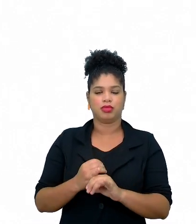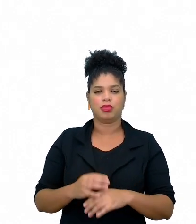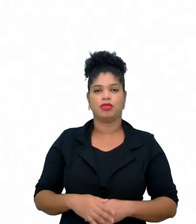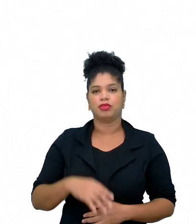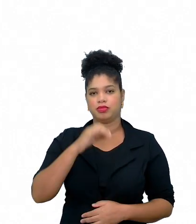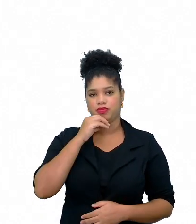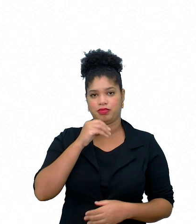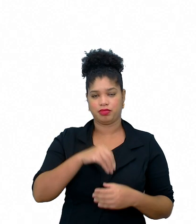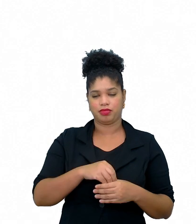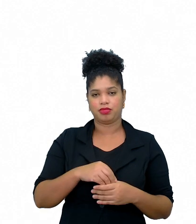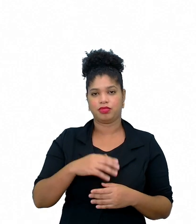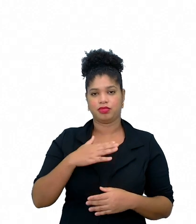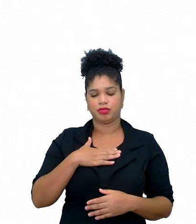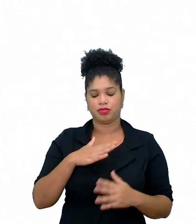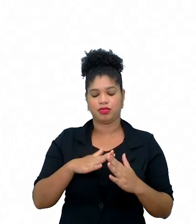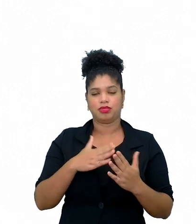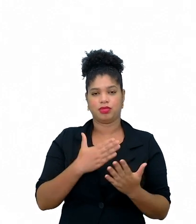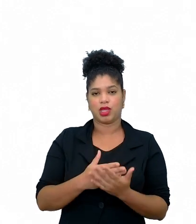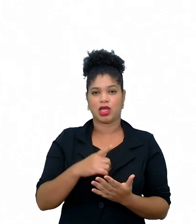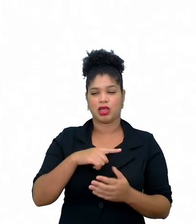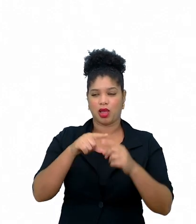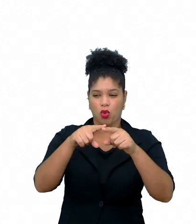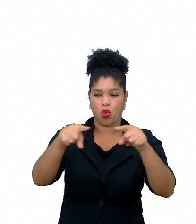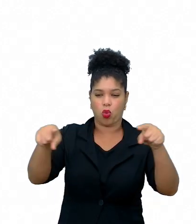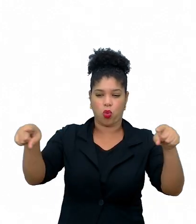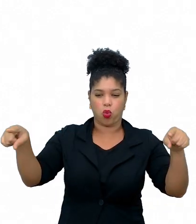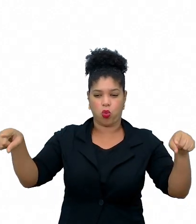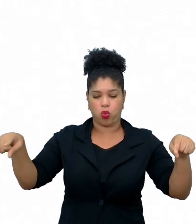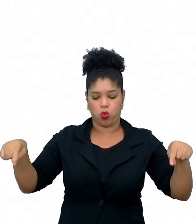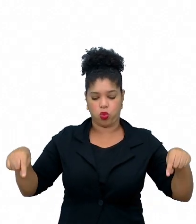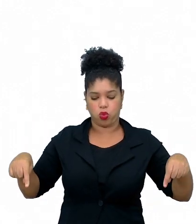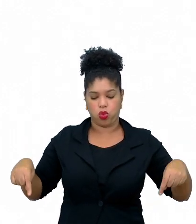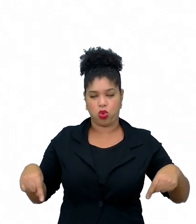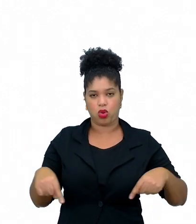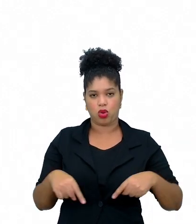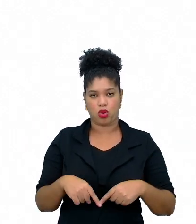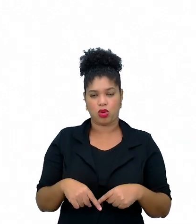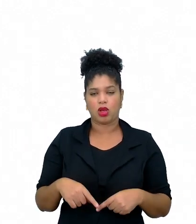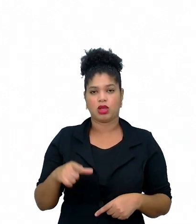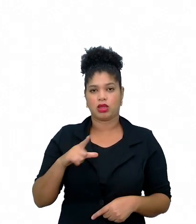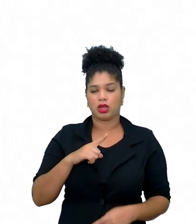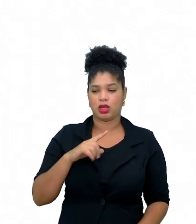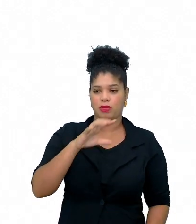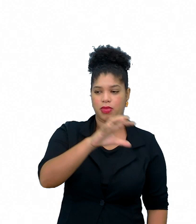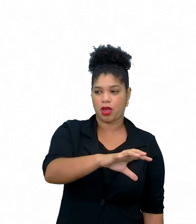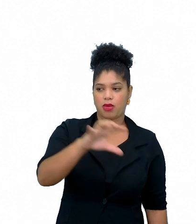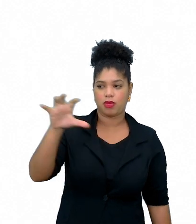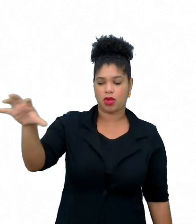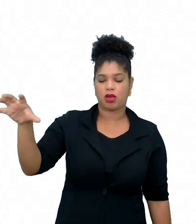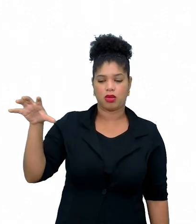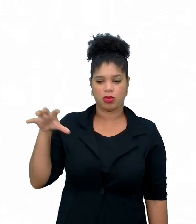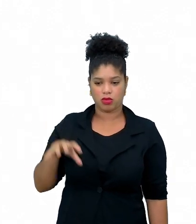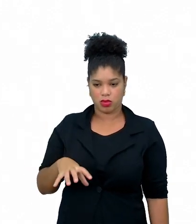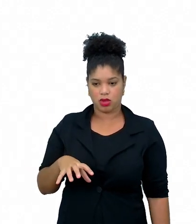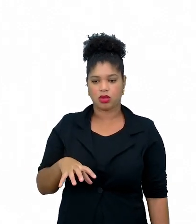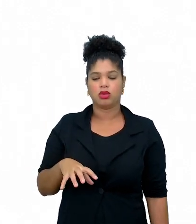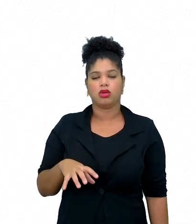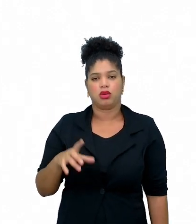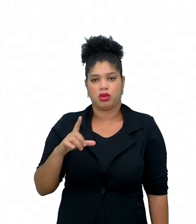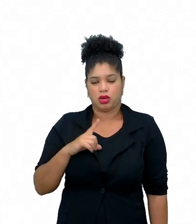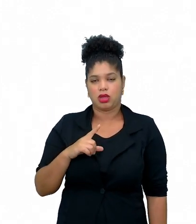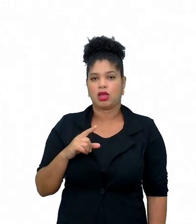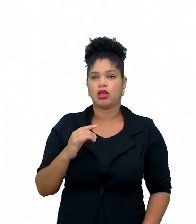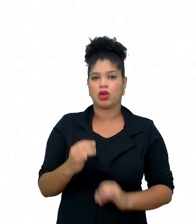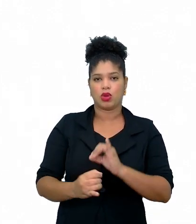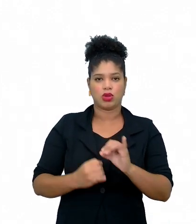minha escola, por exemplo, tem um sabão bem grande, ele tem três espaços diferentes. e o sinal